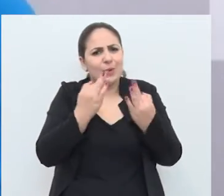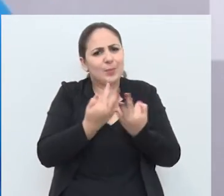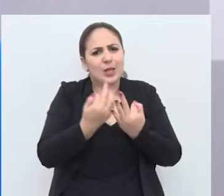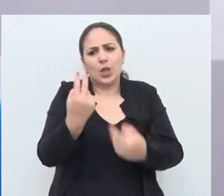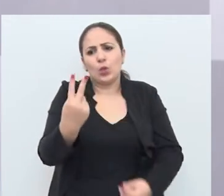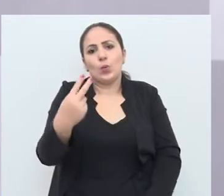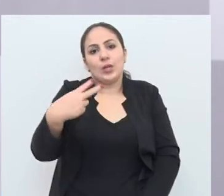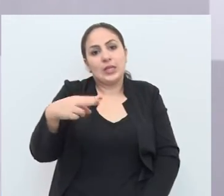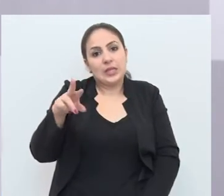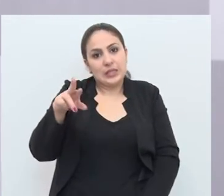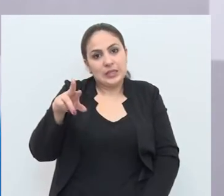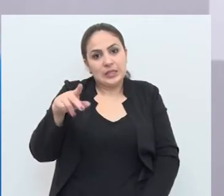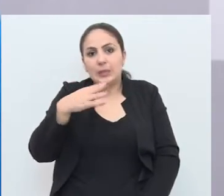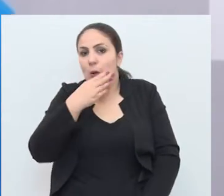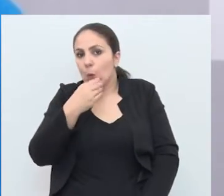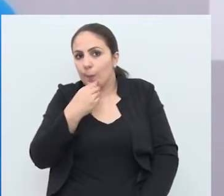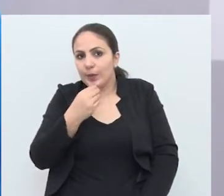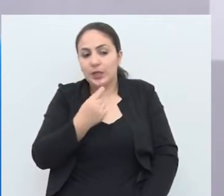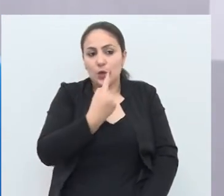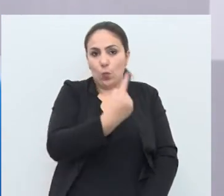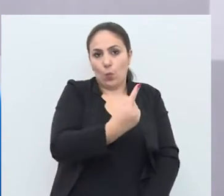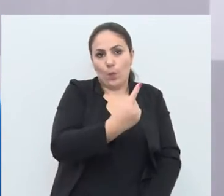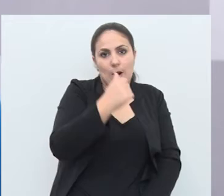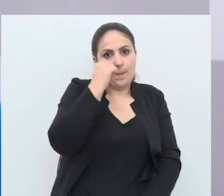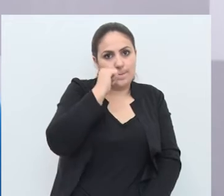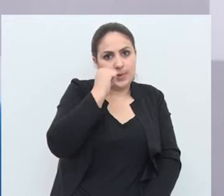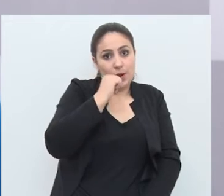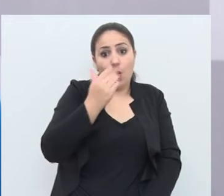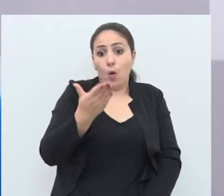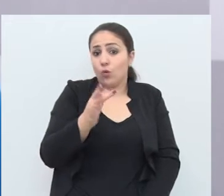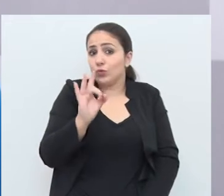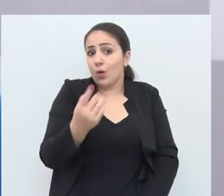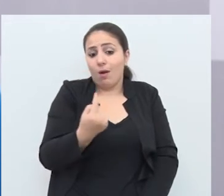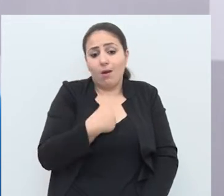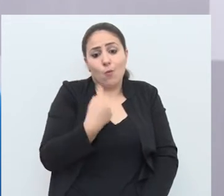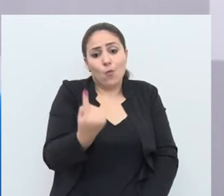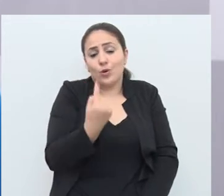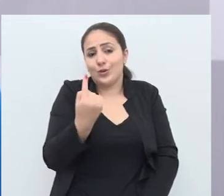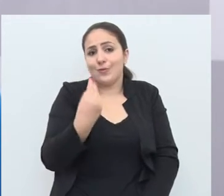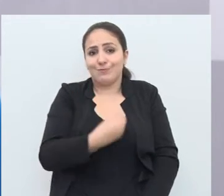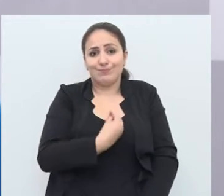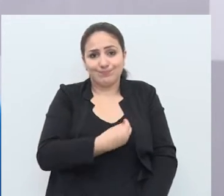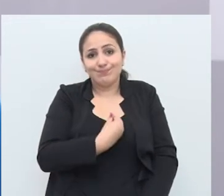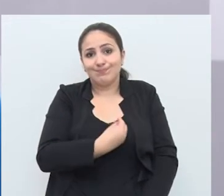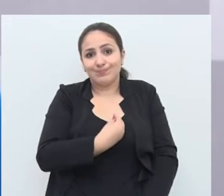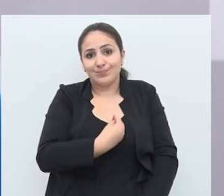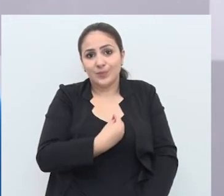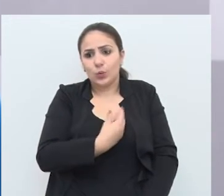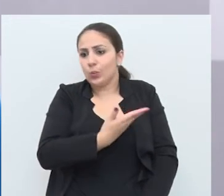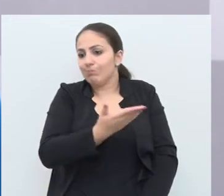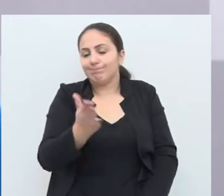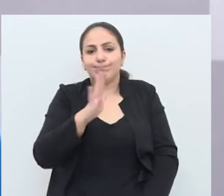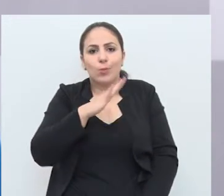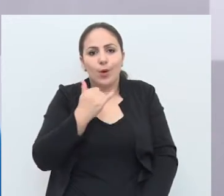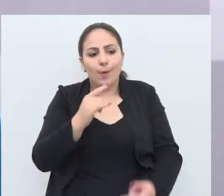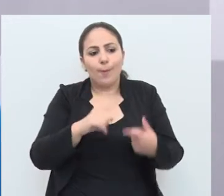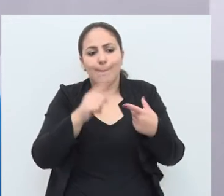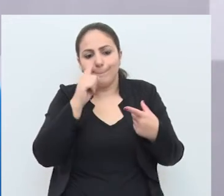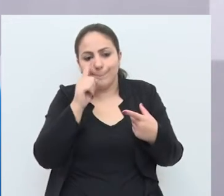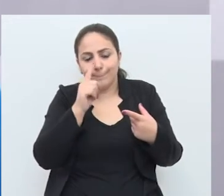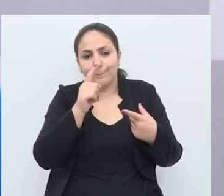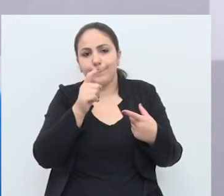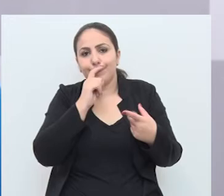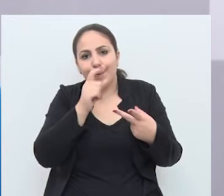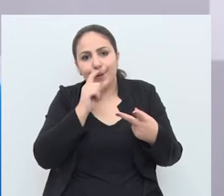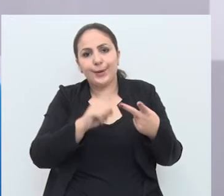família de dois irmãos e uma irmã. Felizmente, hoje, estou só eu vivo, eu e a minha família, né? Que ele já faleceu, a mãe faleceu,